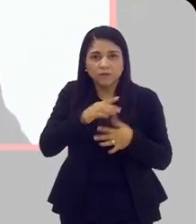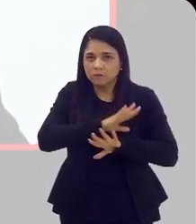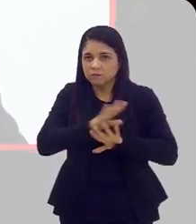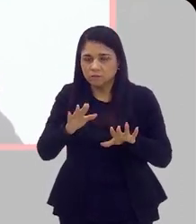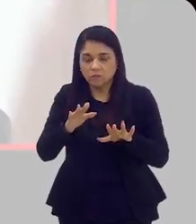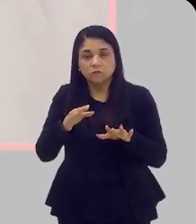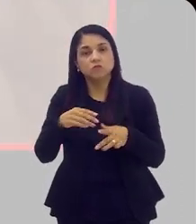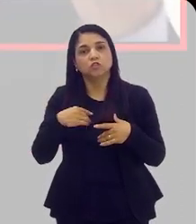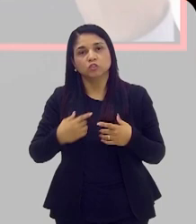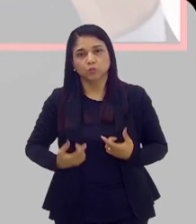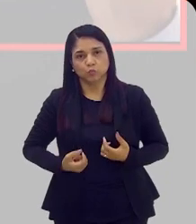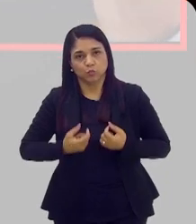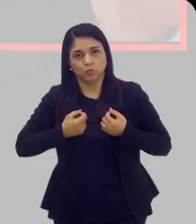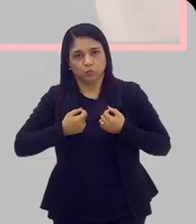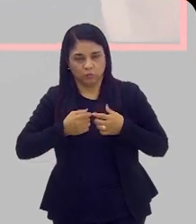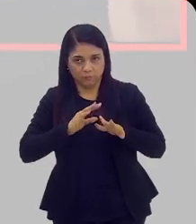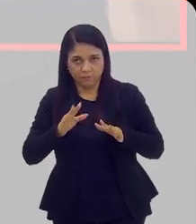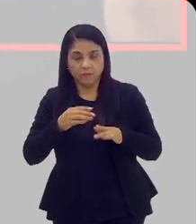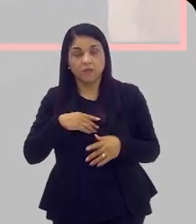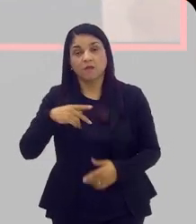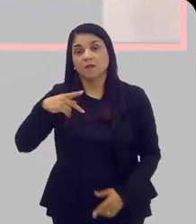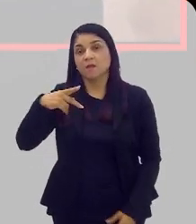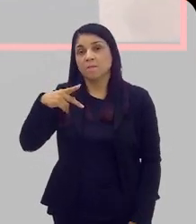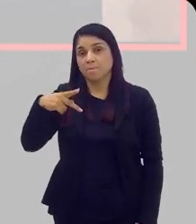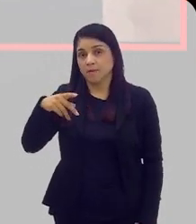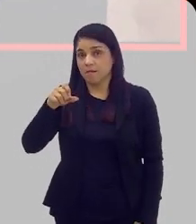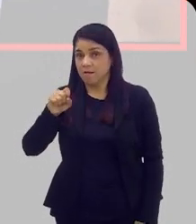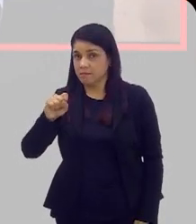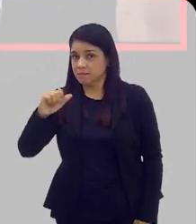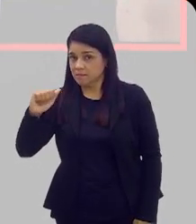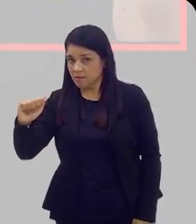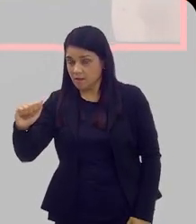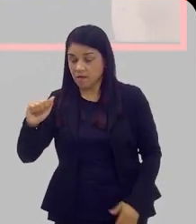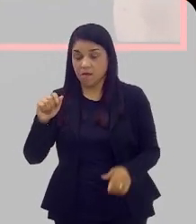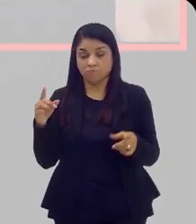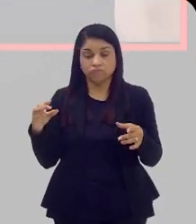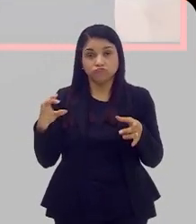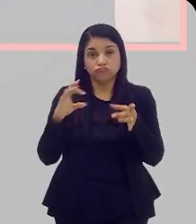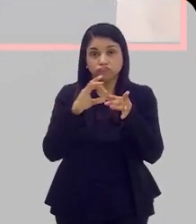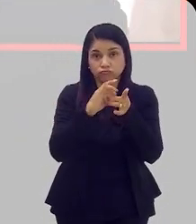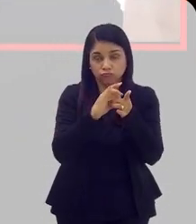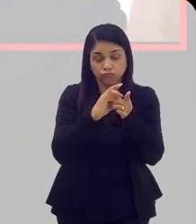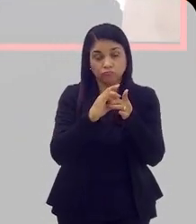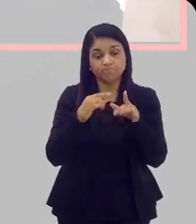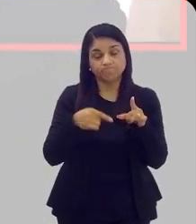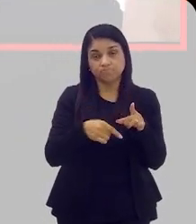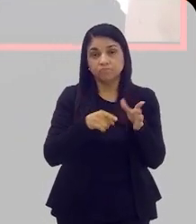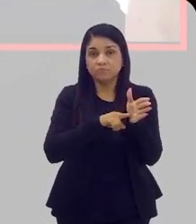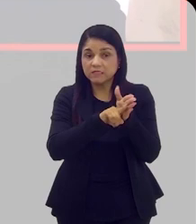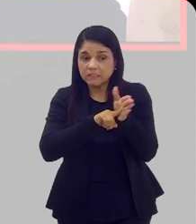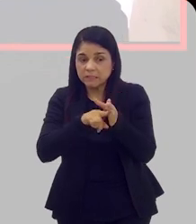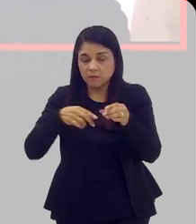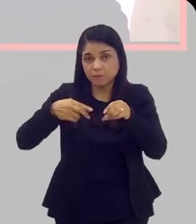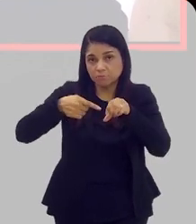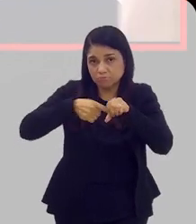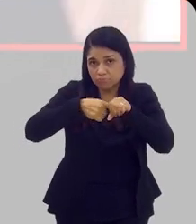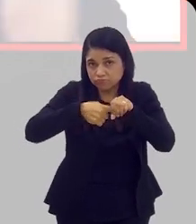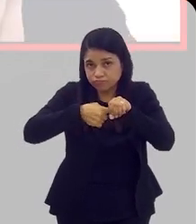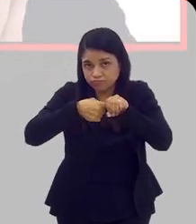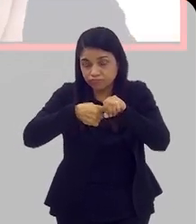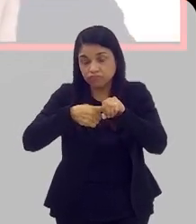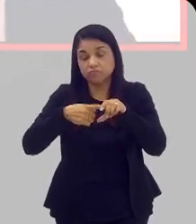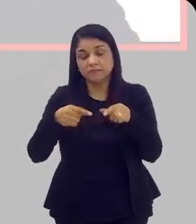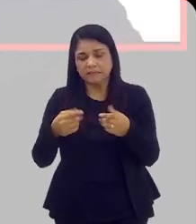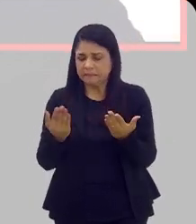associa o resultado do exame do PSA, que é o exame de sangue, com o resultado do exame digital da próstata, que é o toque retal,